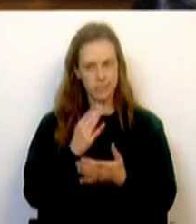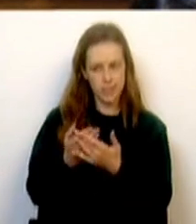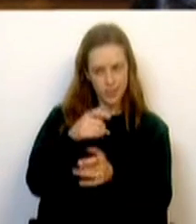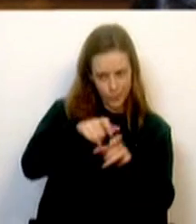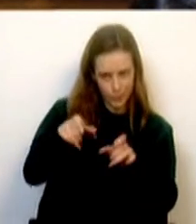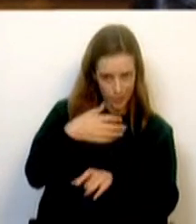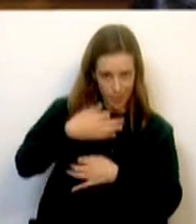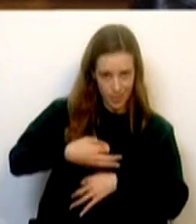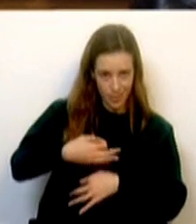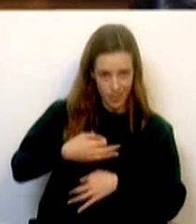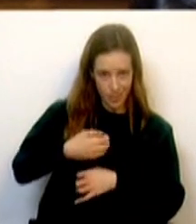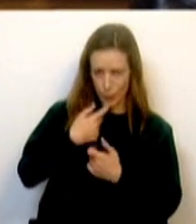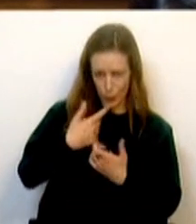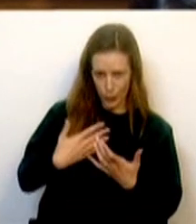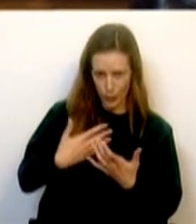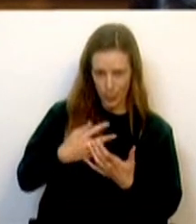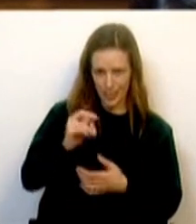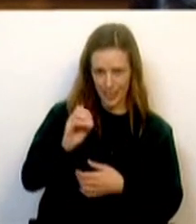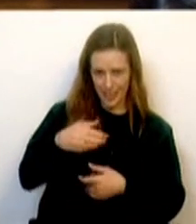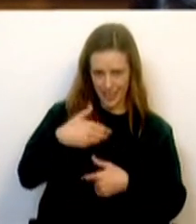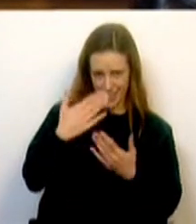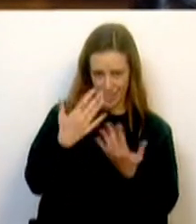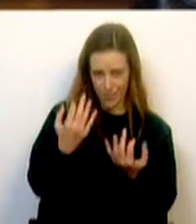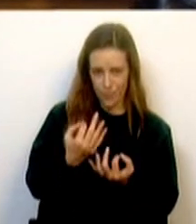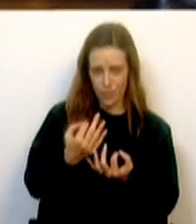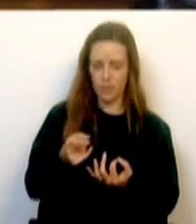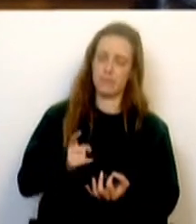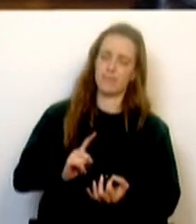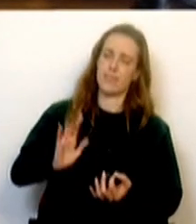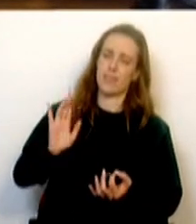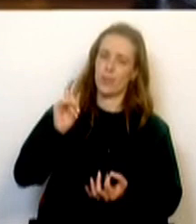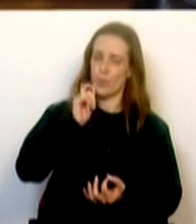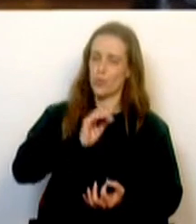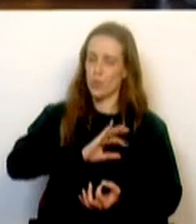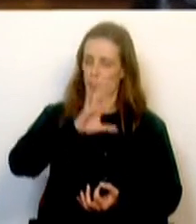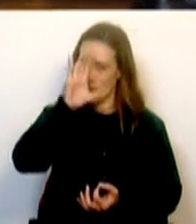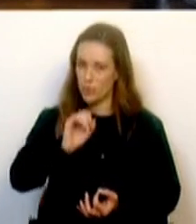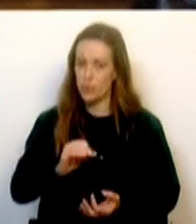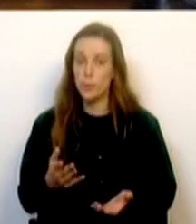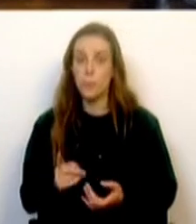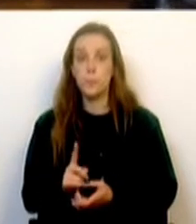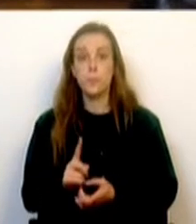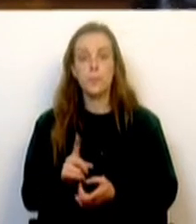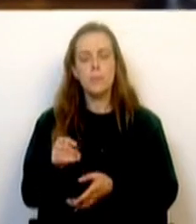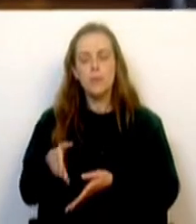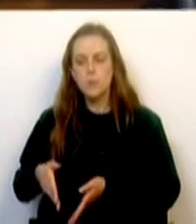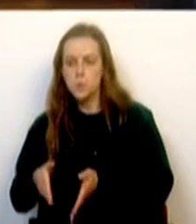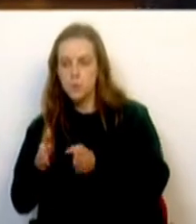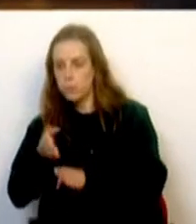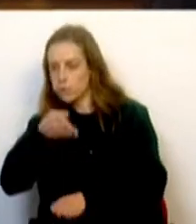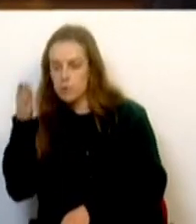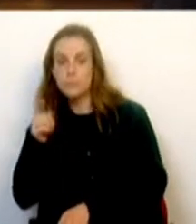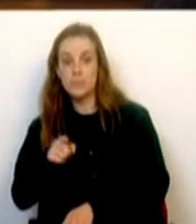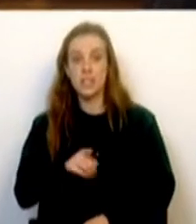fez em 30 dias. Isso não, Sr. Ministro. Em resumo, e só sobre a linha de alta velocidade, a ligação Lisboa,